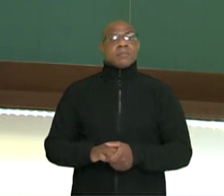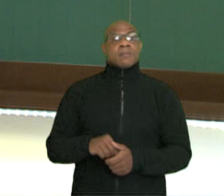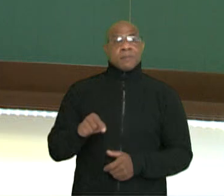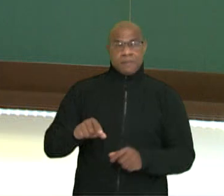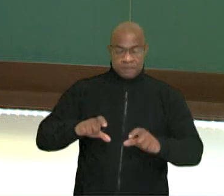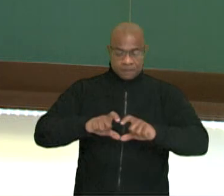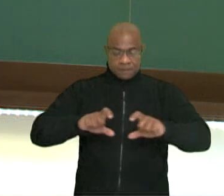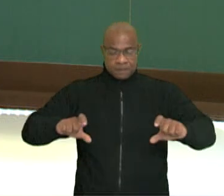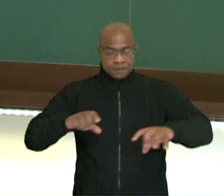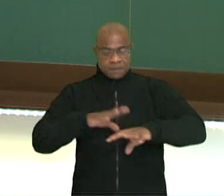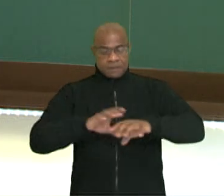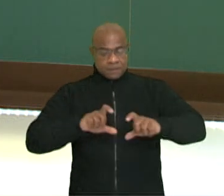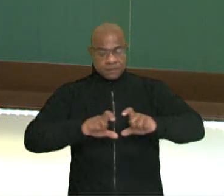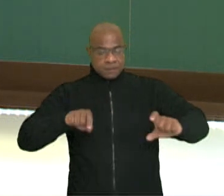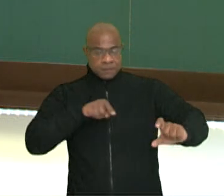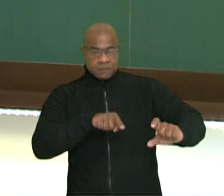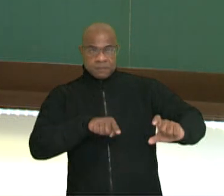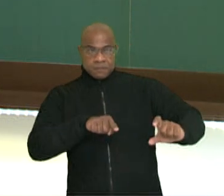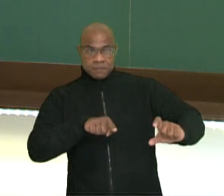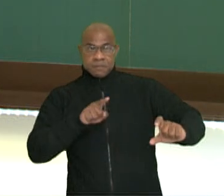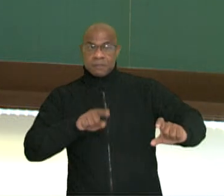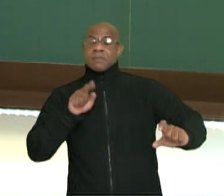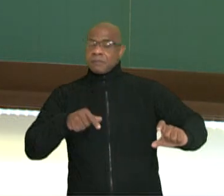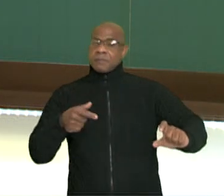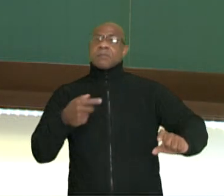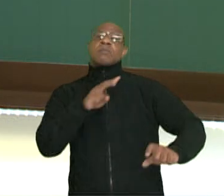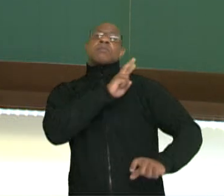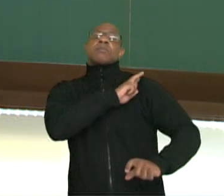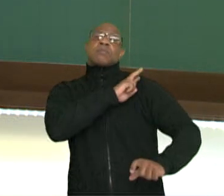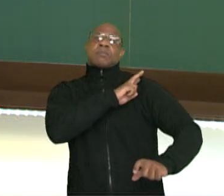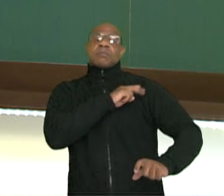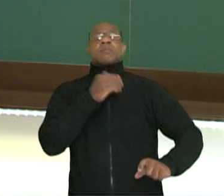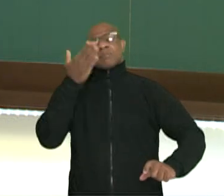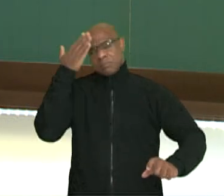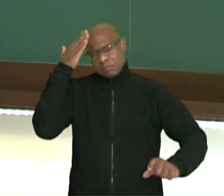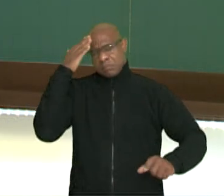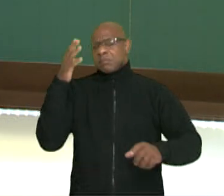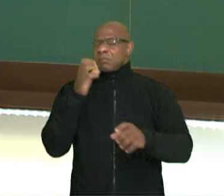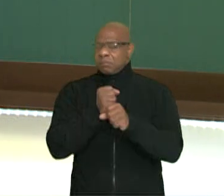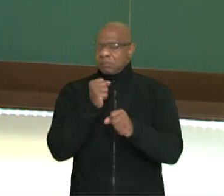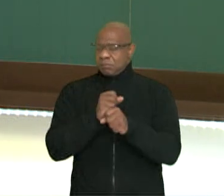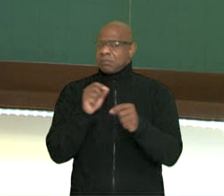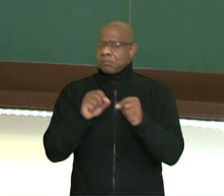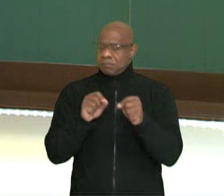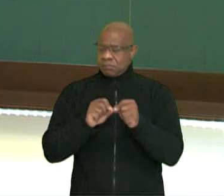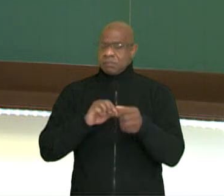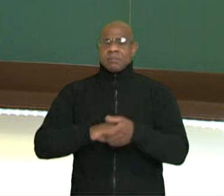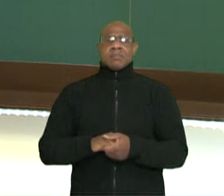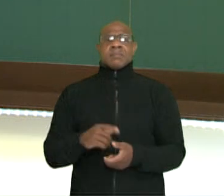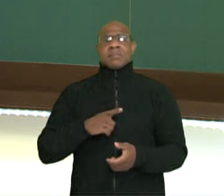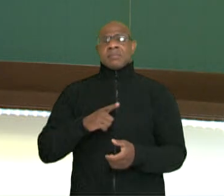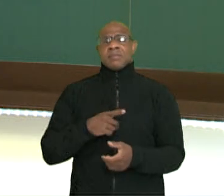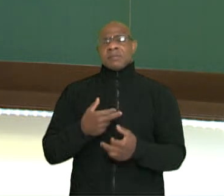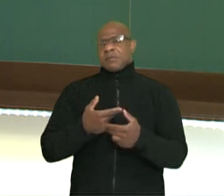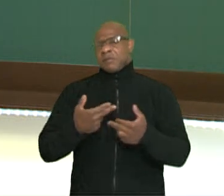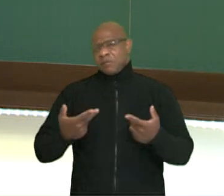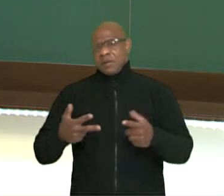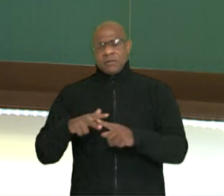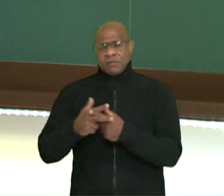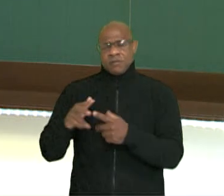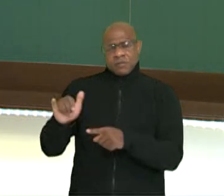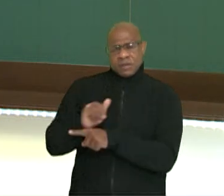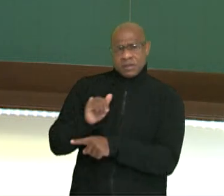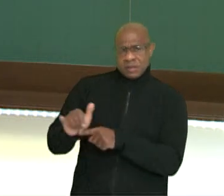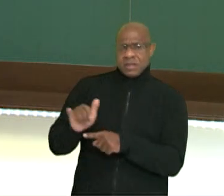equação aqui fica tranquila, porque é uma equação do segundo grau. E nós sabemos resolver. Temos várias ferramentas aí disponíveis pra responder